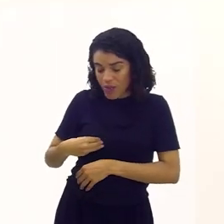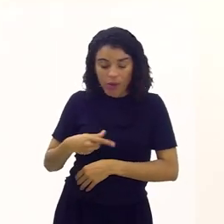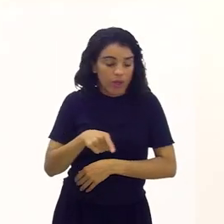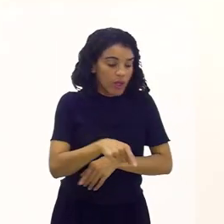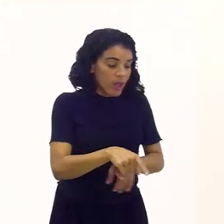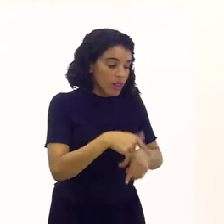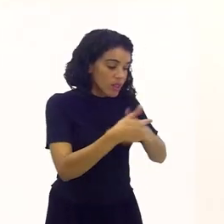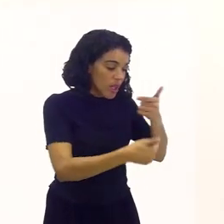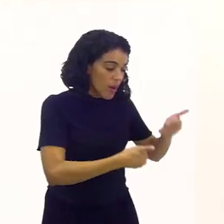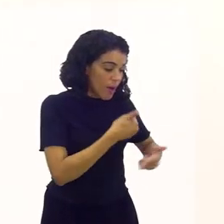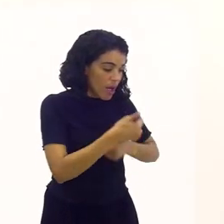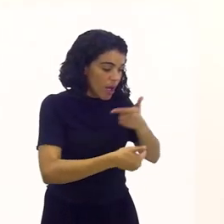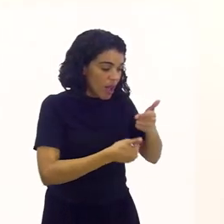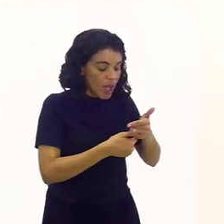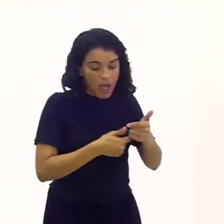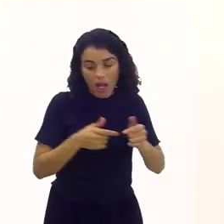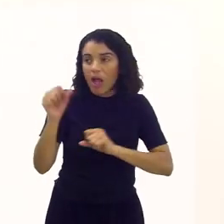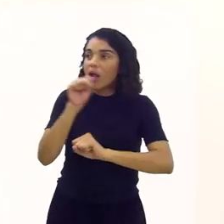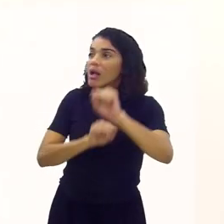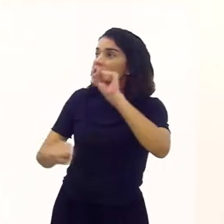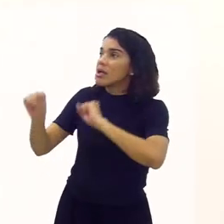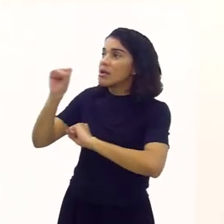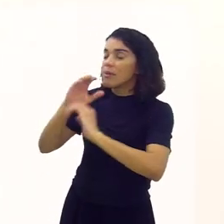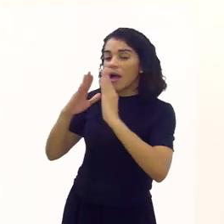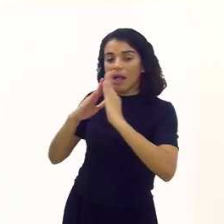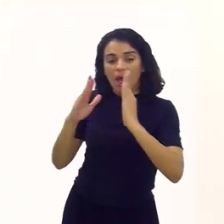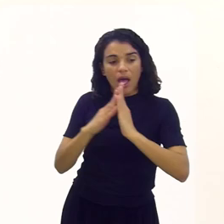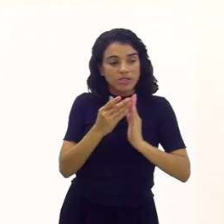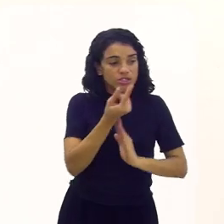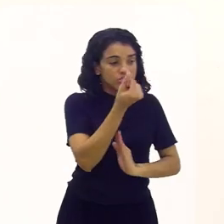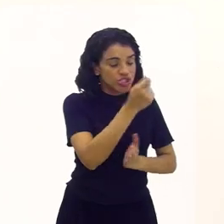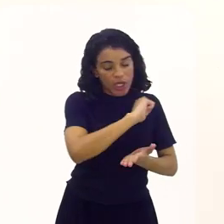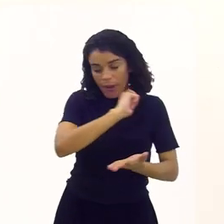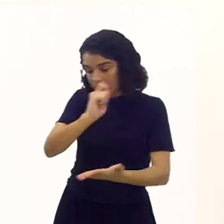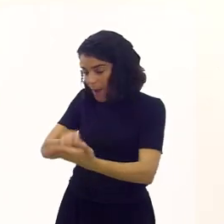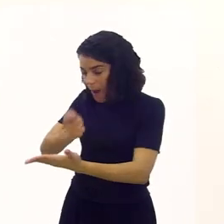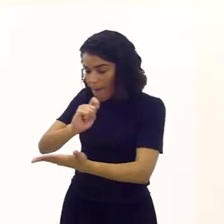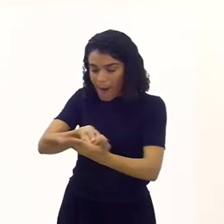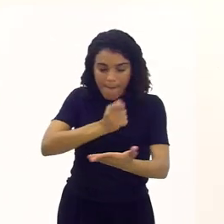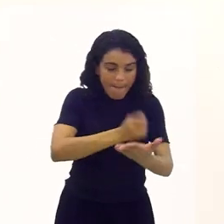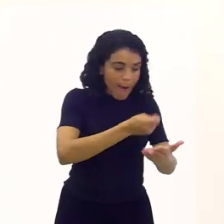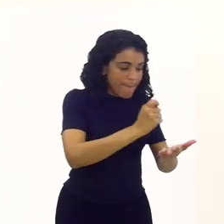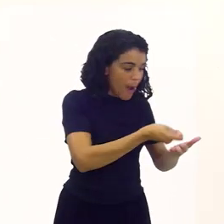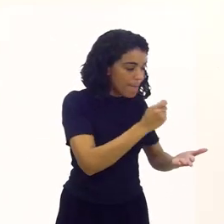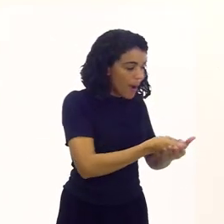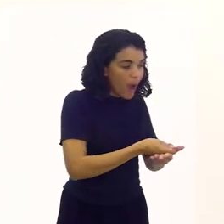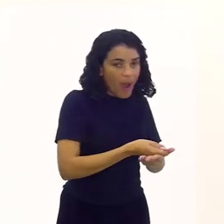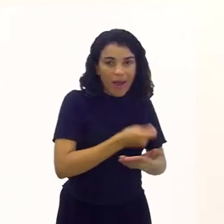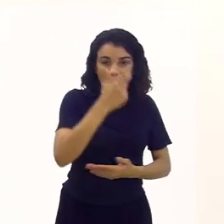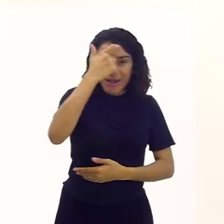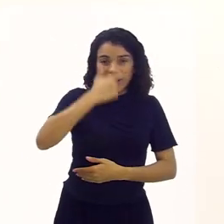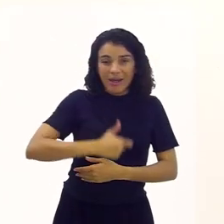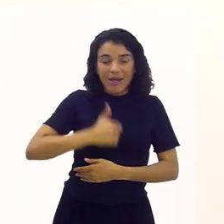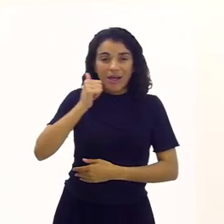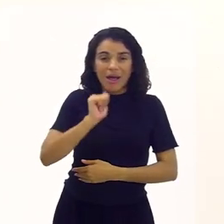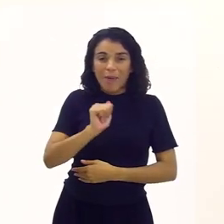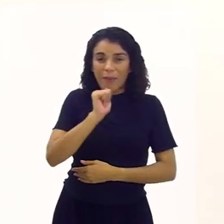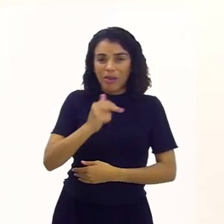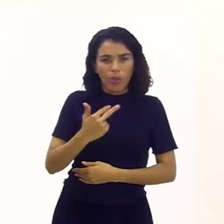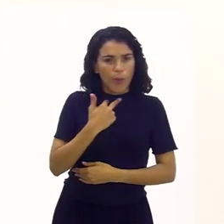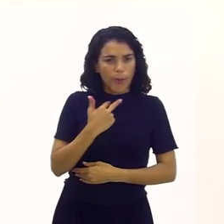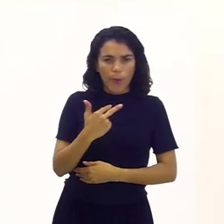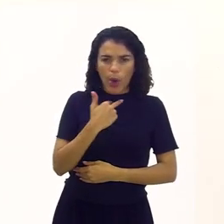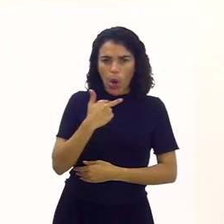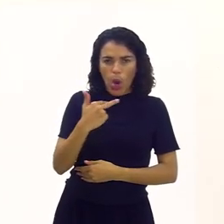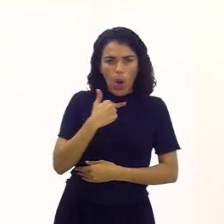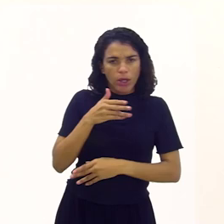trabalhar, manter o lar, sustentar. E ela nem sempre pode ir